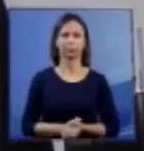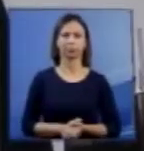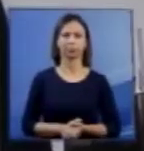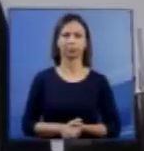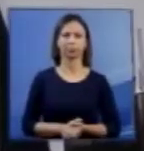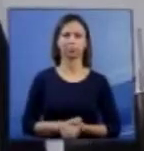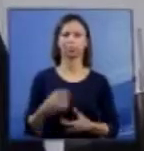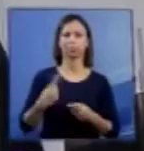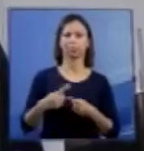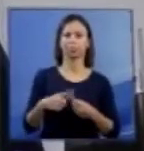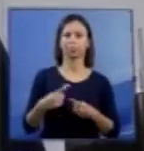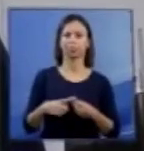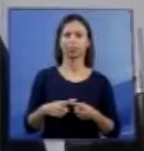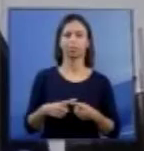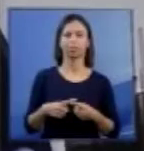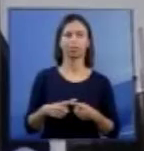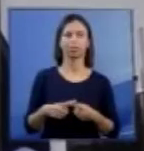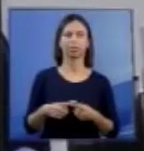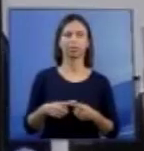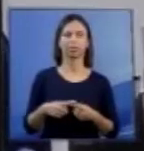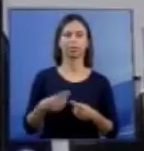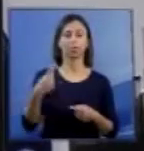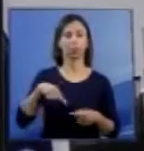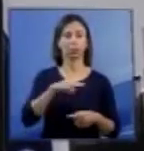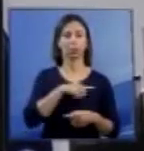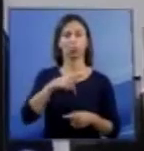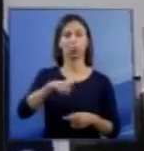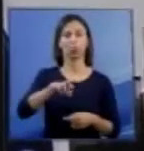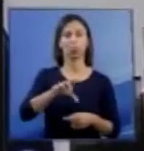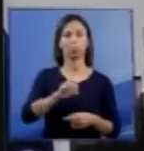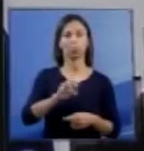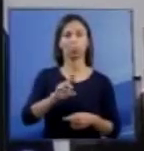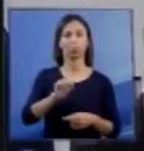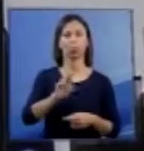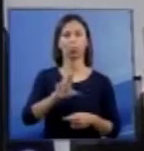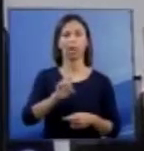que é versado pelo nosso procurador-geral da República.